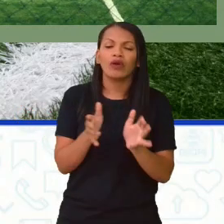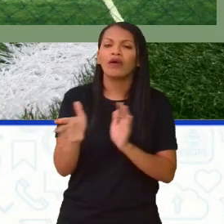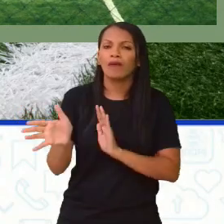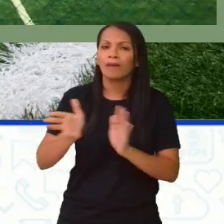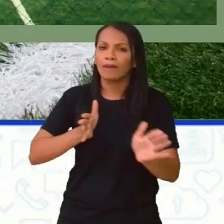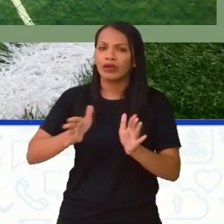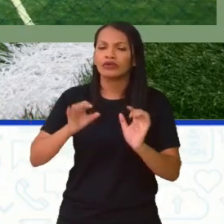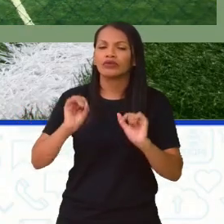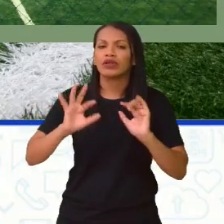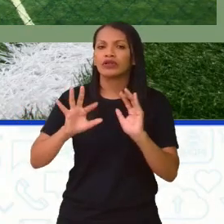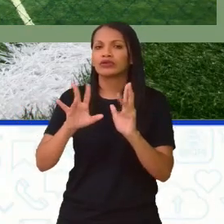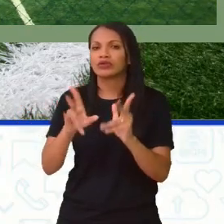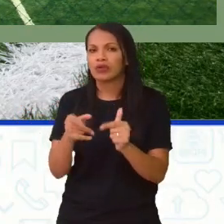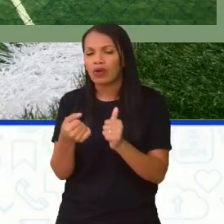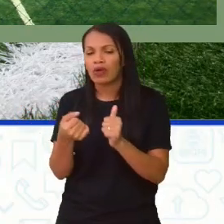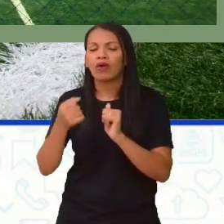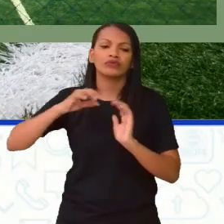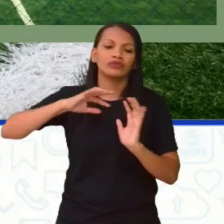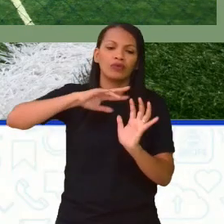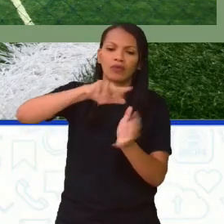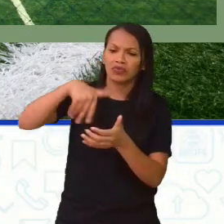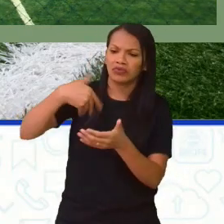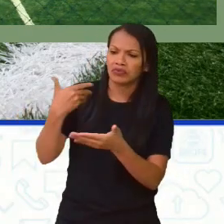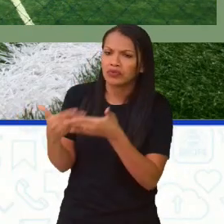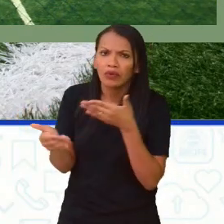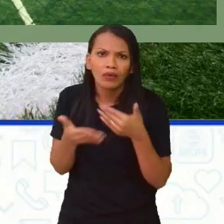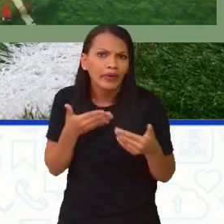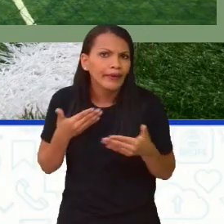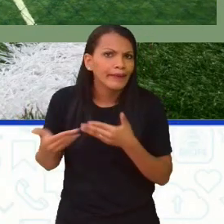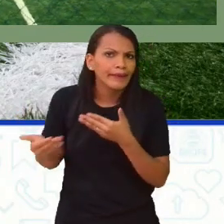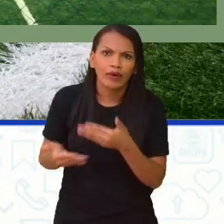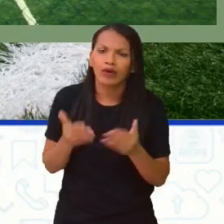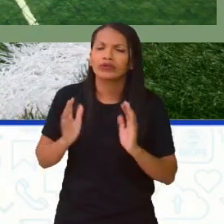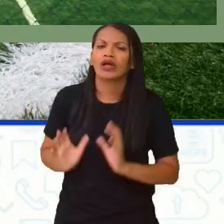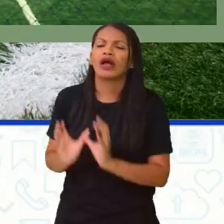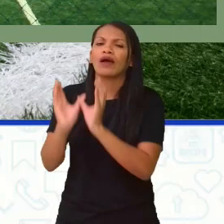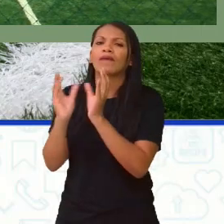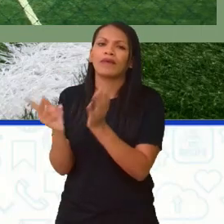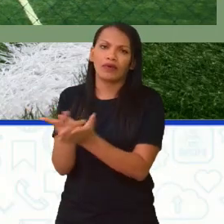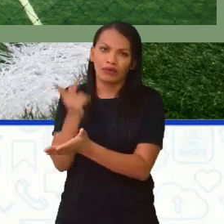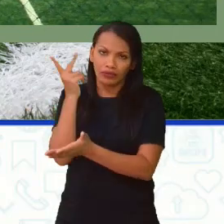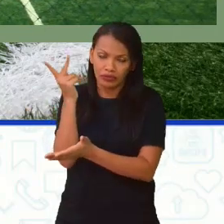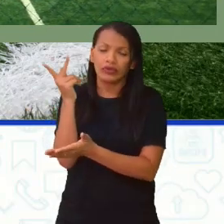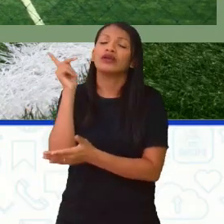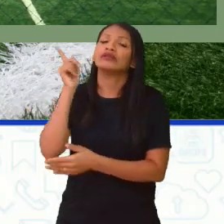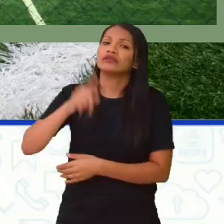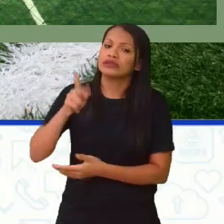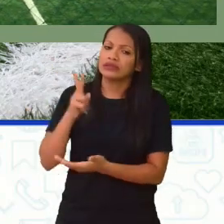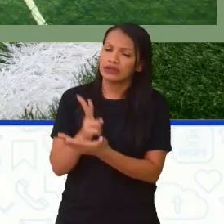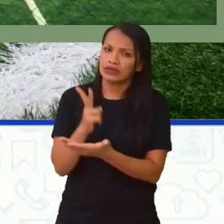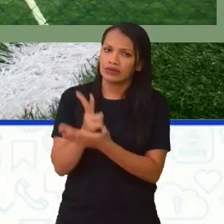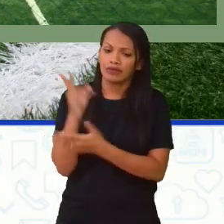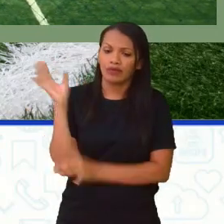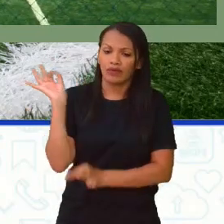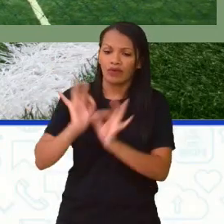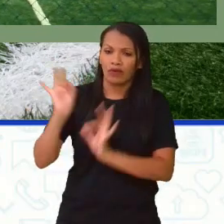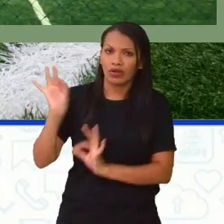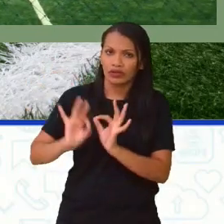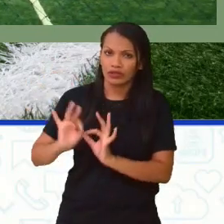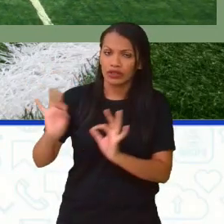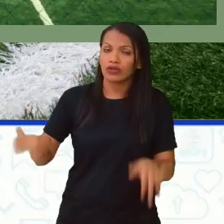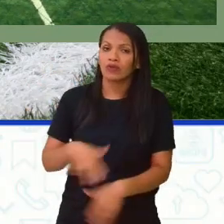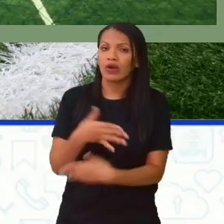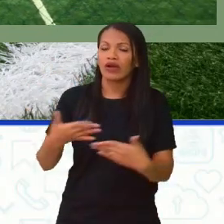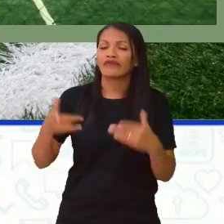período e em todas as partes do globo. Então, não importa onde a Copa do Mundo aconteça, quem estará organizando todo o evento